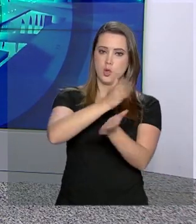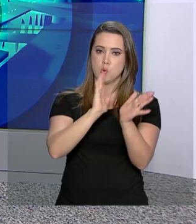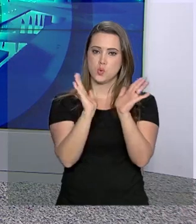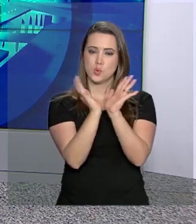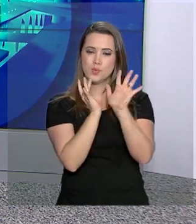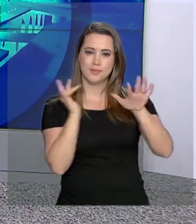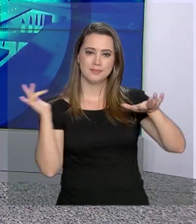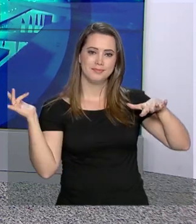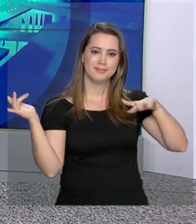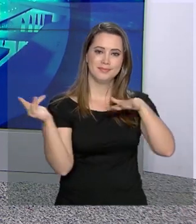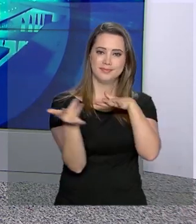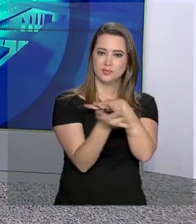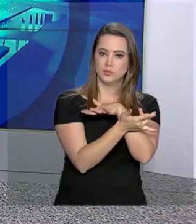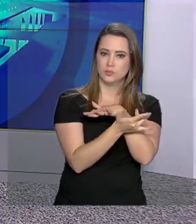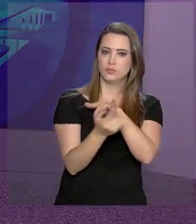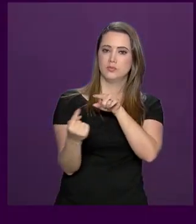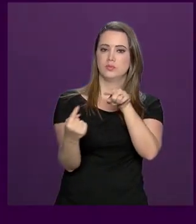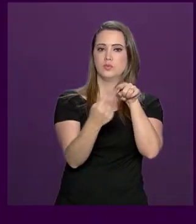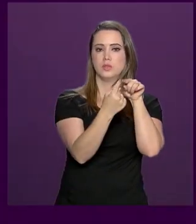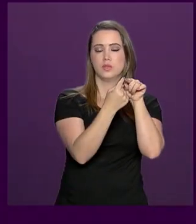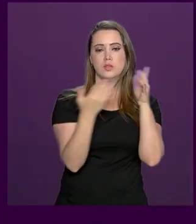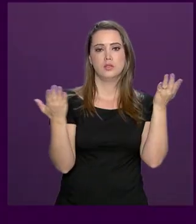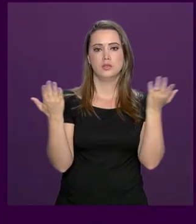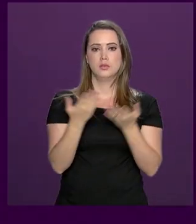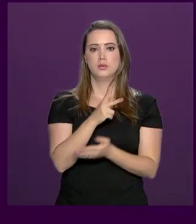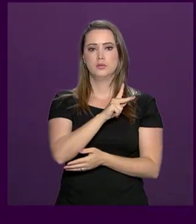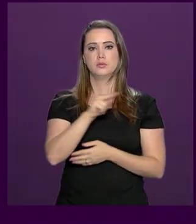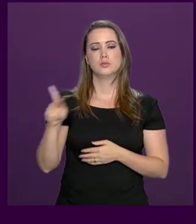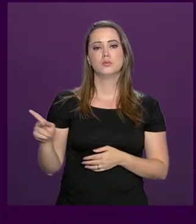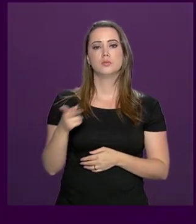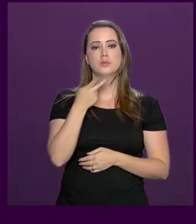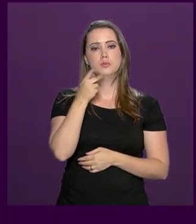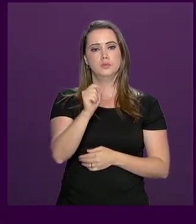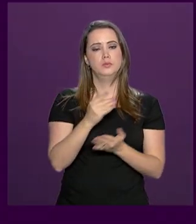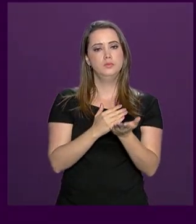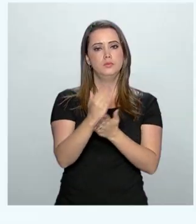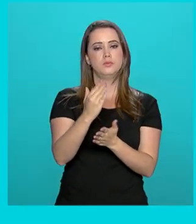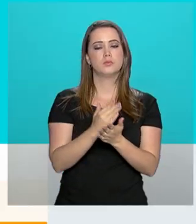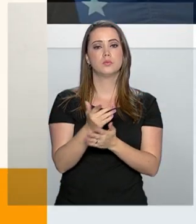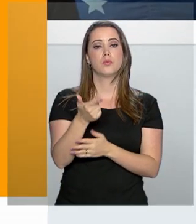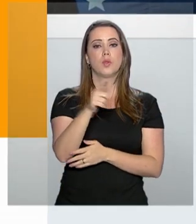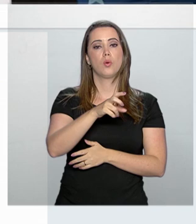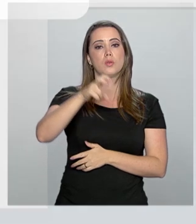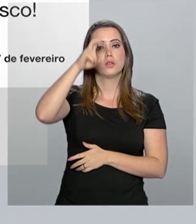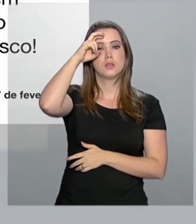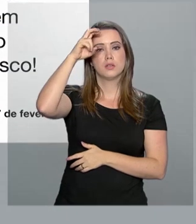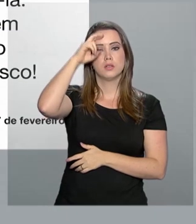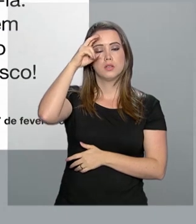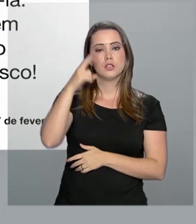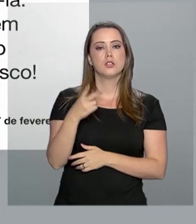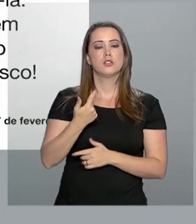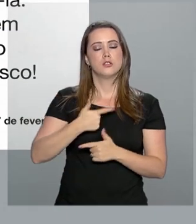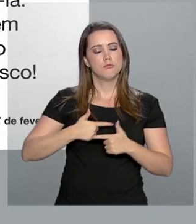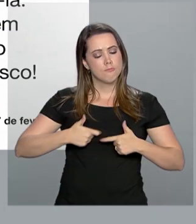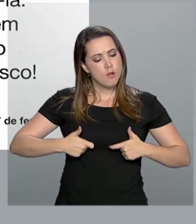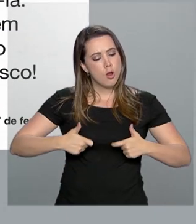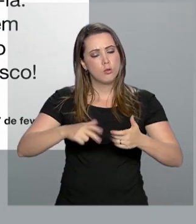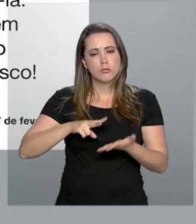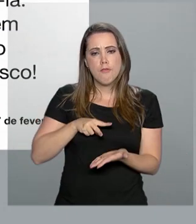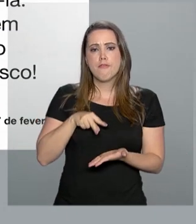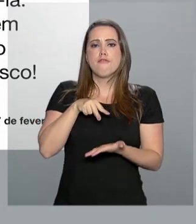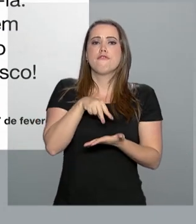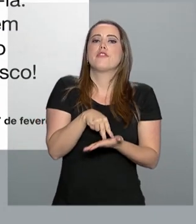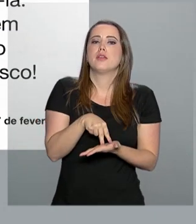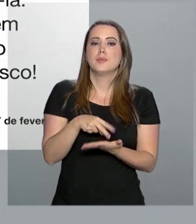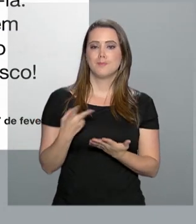com internautas pelas redes sociais. Hoje, o presidente disse que começou mais uma quinta-feira combatendo o bom combate.